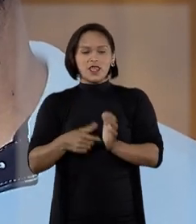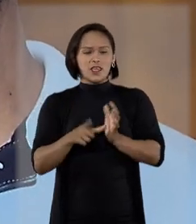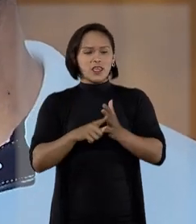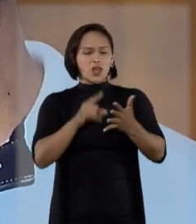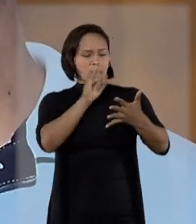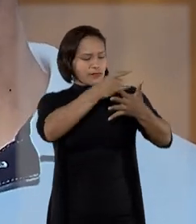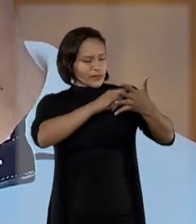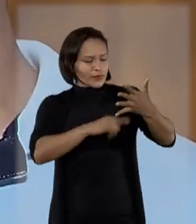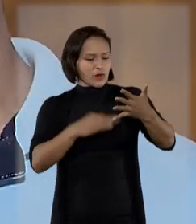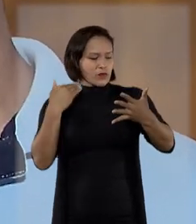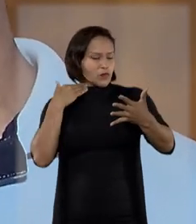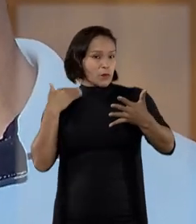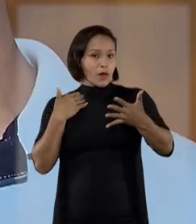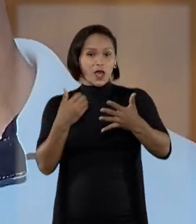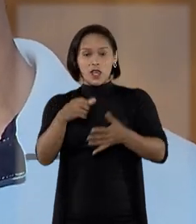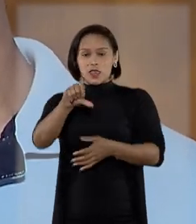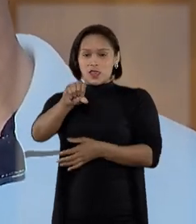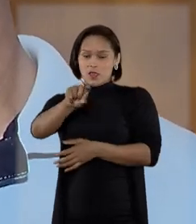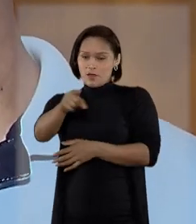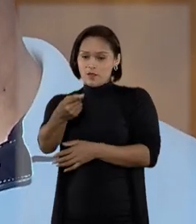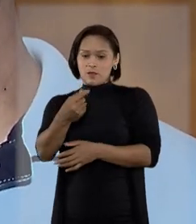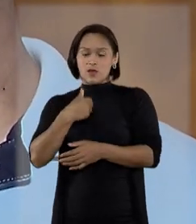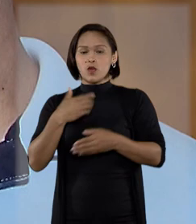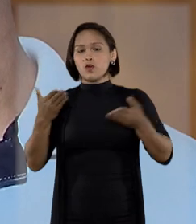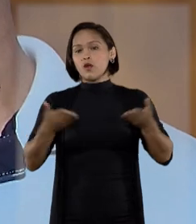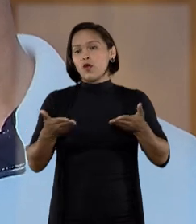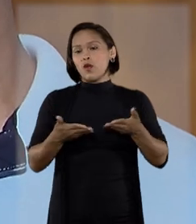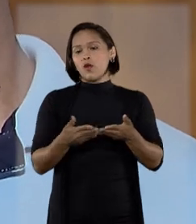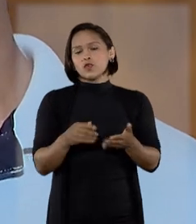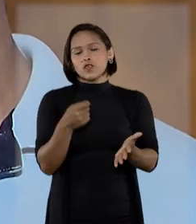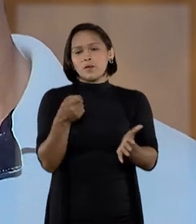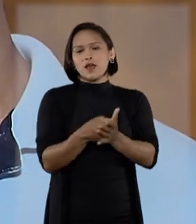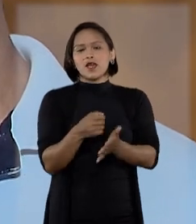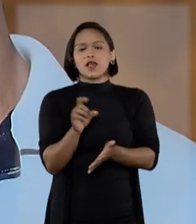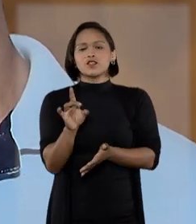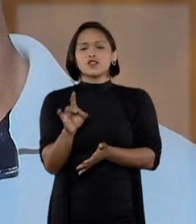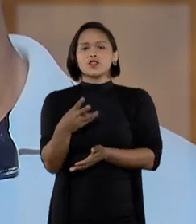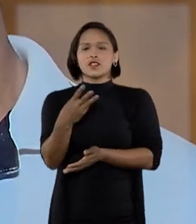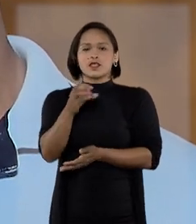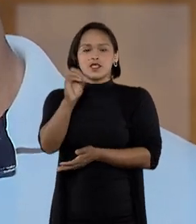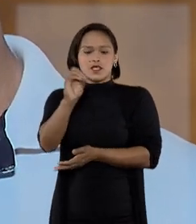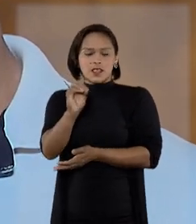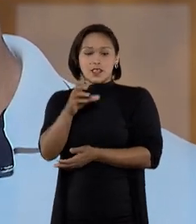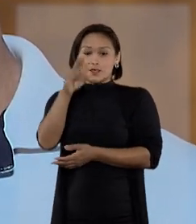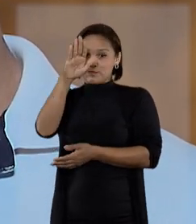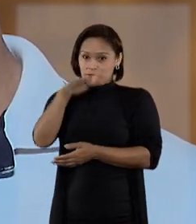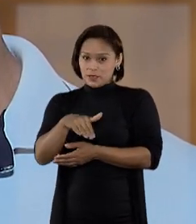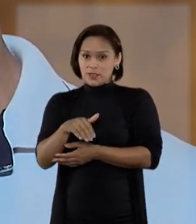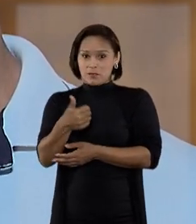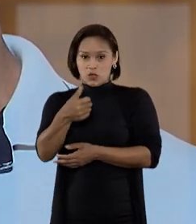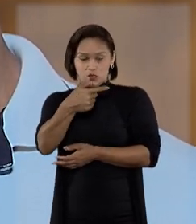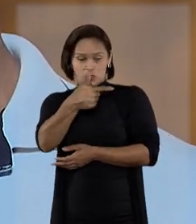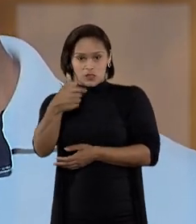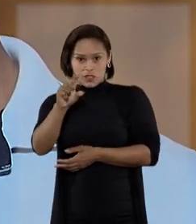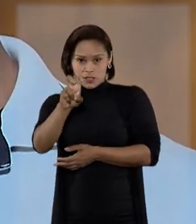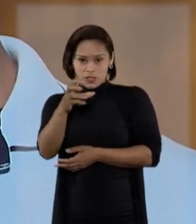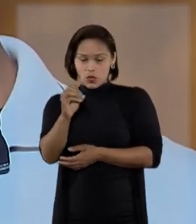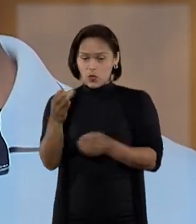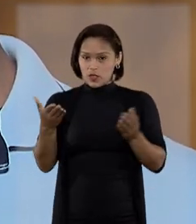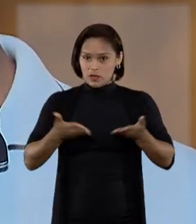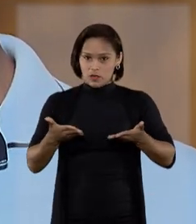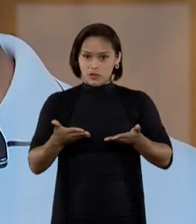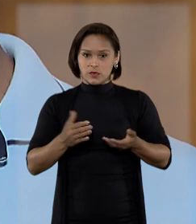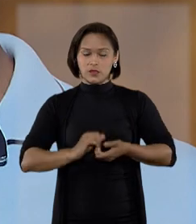eu olhando no banco, se eu tivesse dado esses R 9.000,00, eu estaria pagando hoje uns R$,00 a menos. R$.250,00, por exemplo, eu estaria